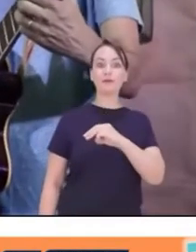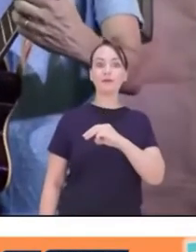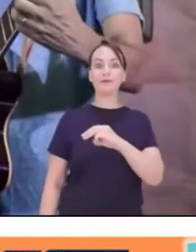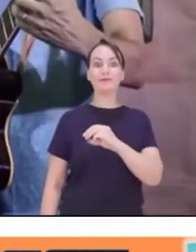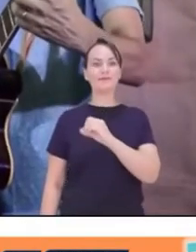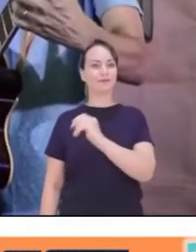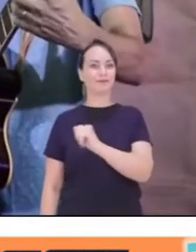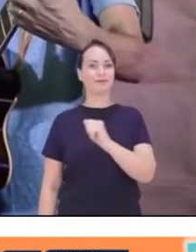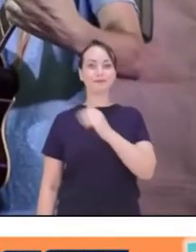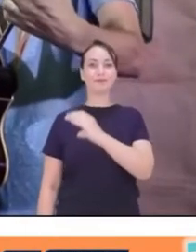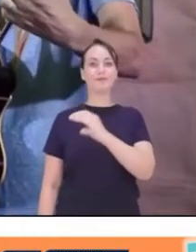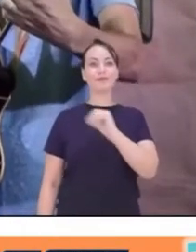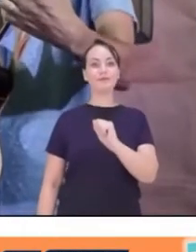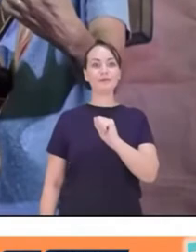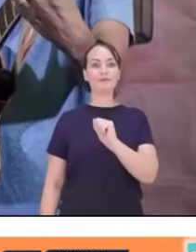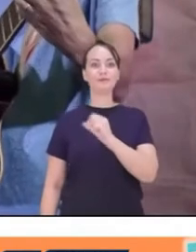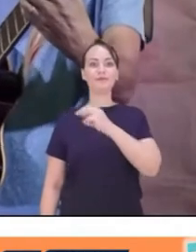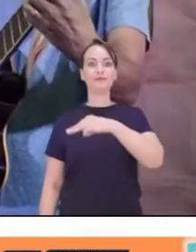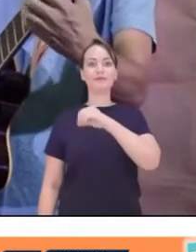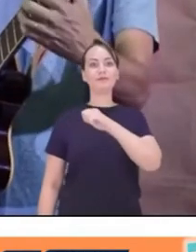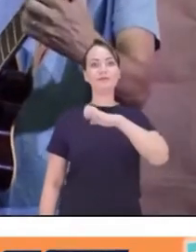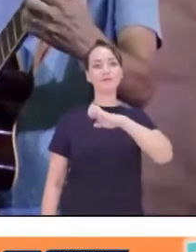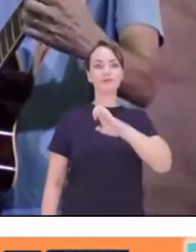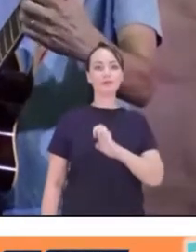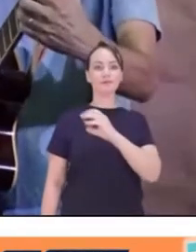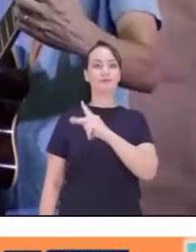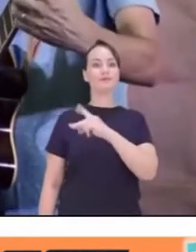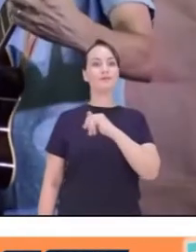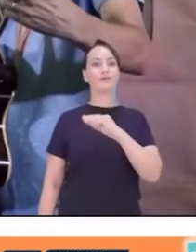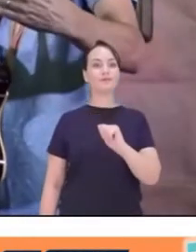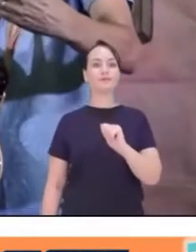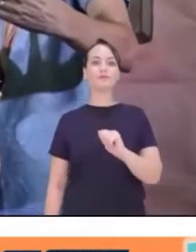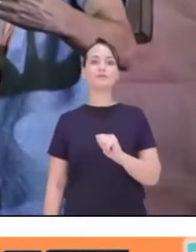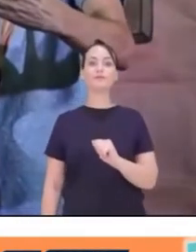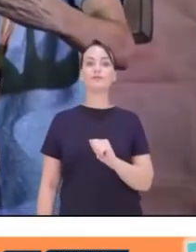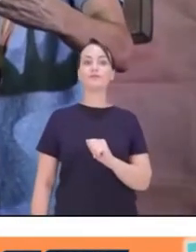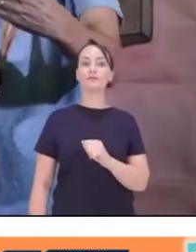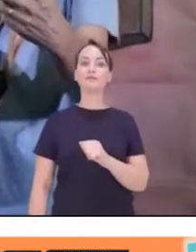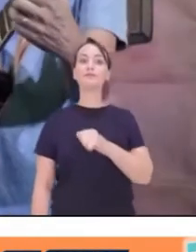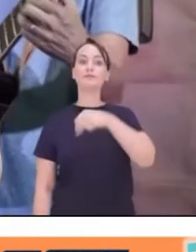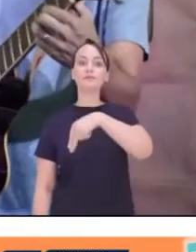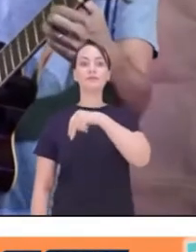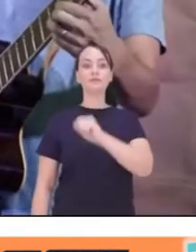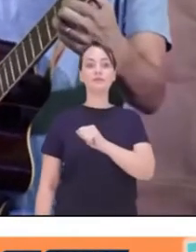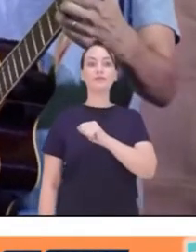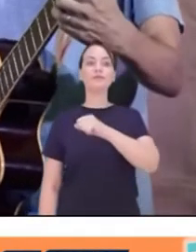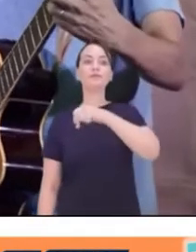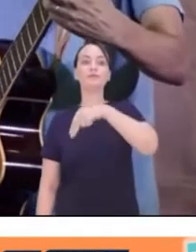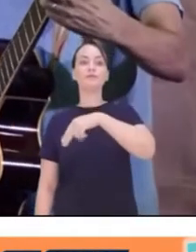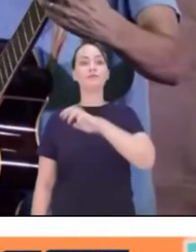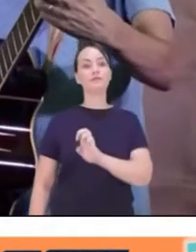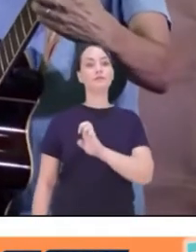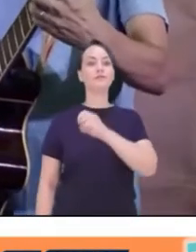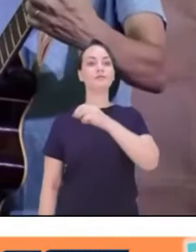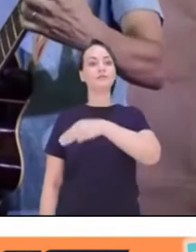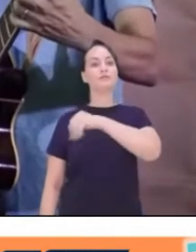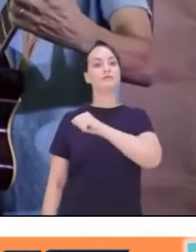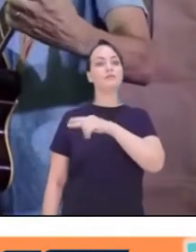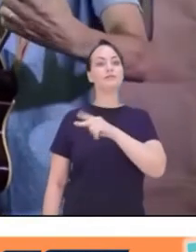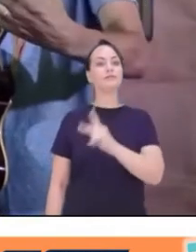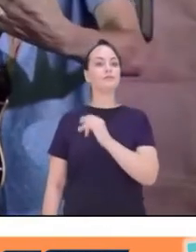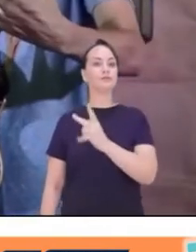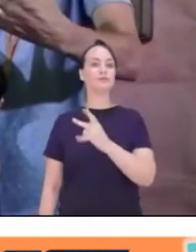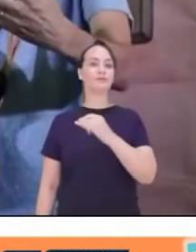-pi-po se-ah-k-mane-pi-po-ca e minha más e nê-nê-mane